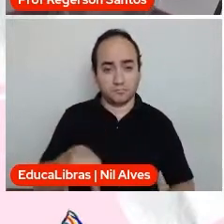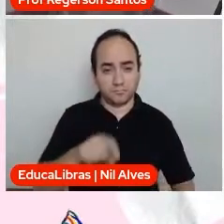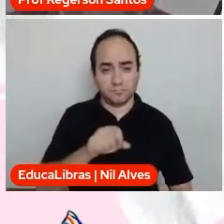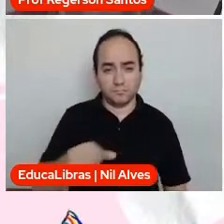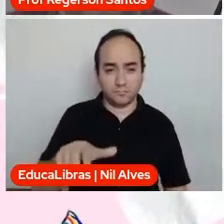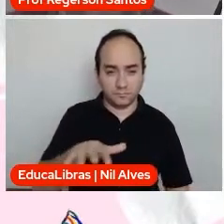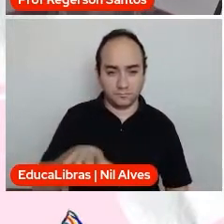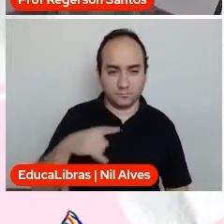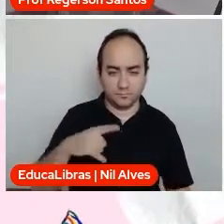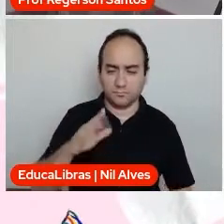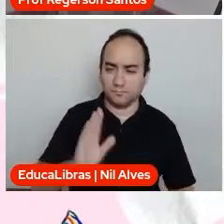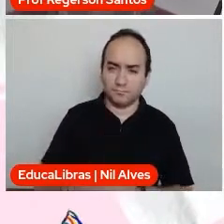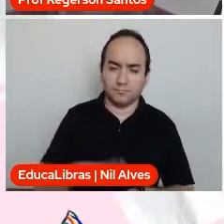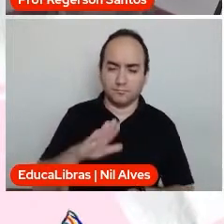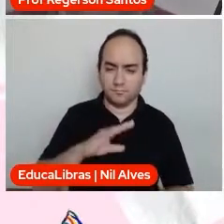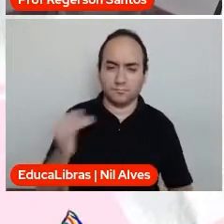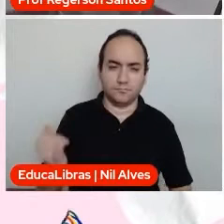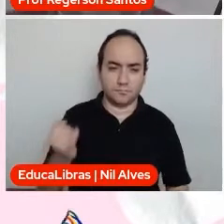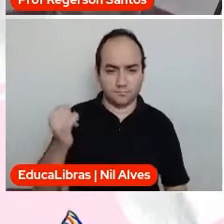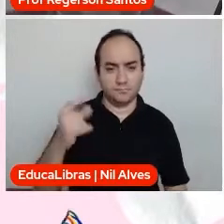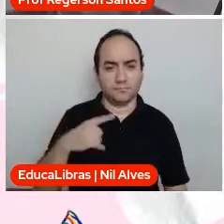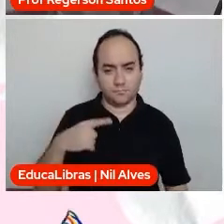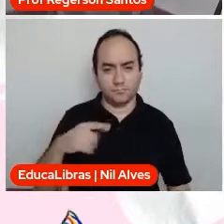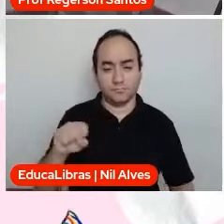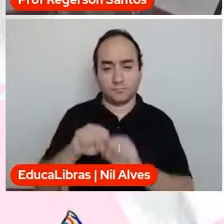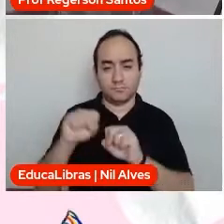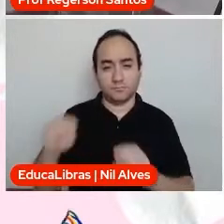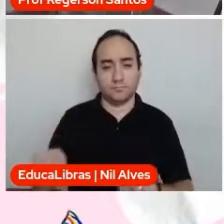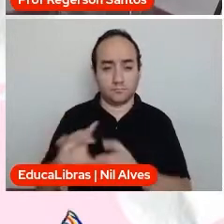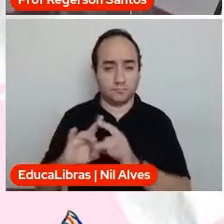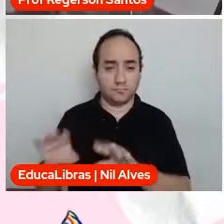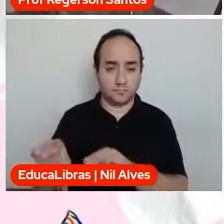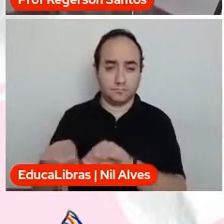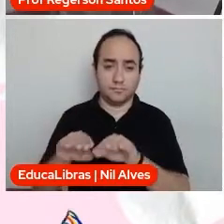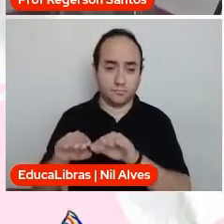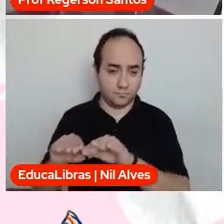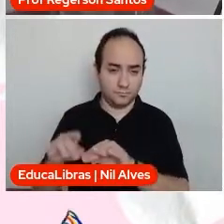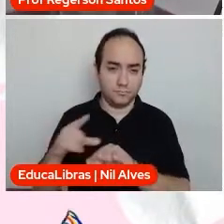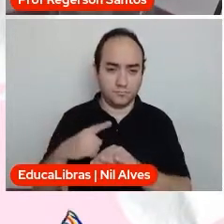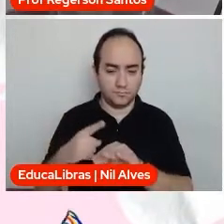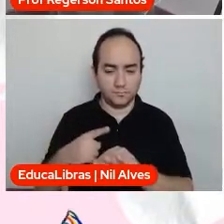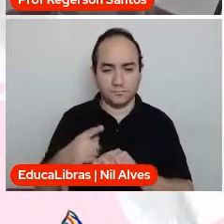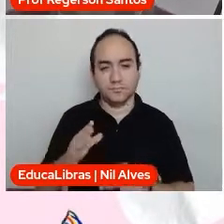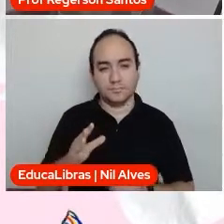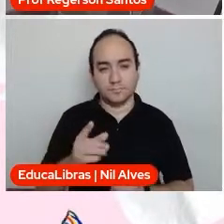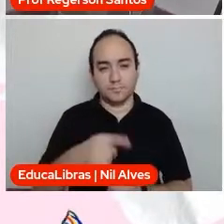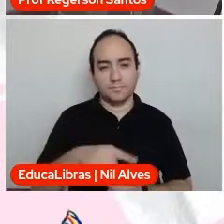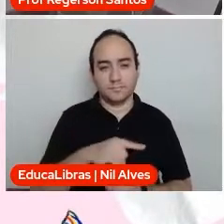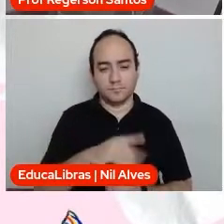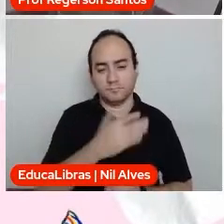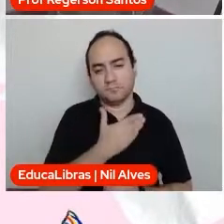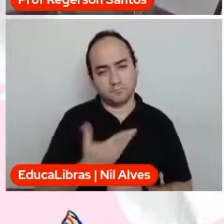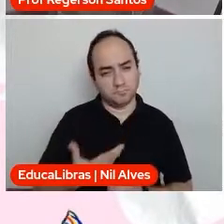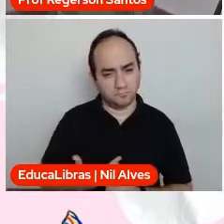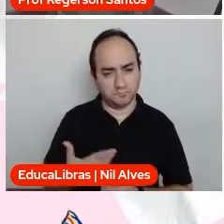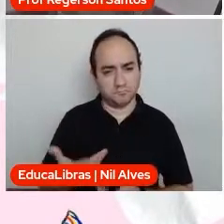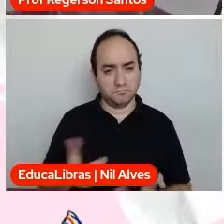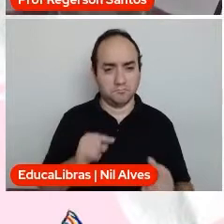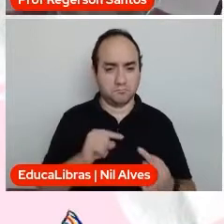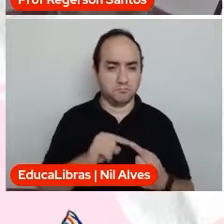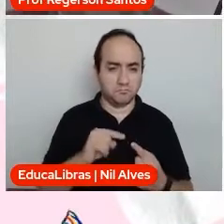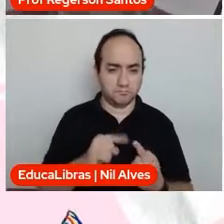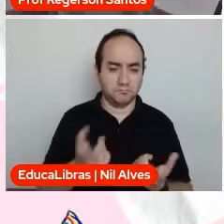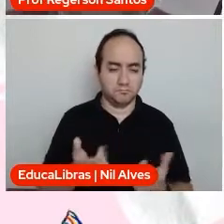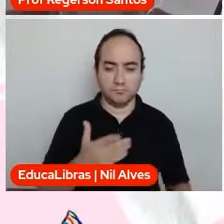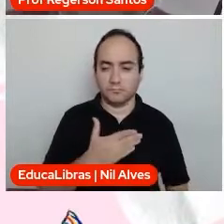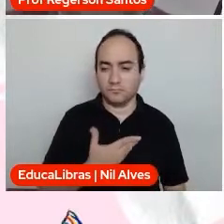mais democráticos que se tem na atualidade. Então, aqui nós temos, ela é pública, né? E na pública,